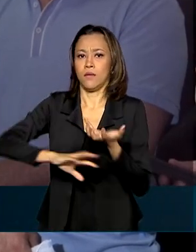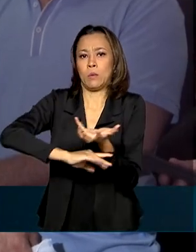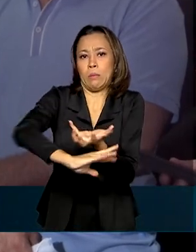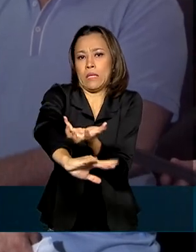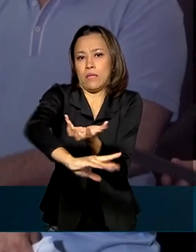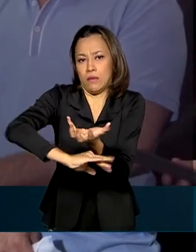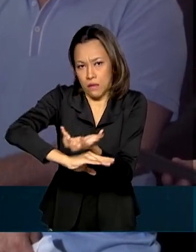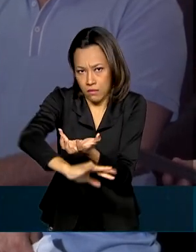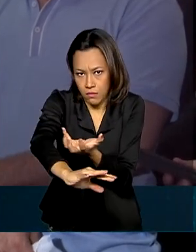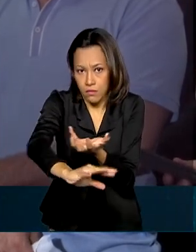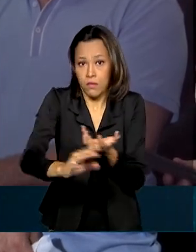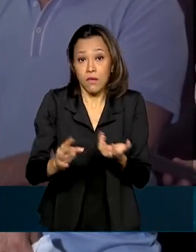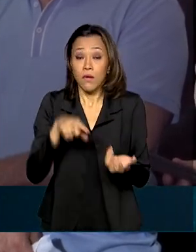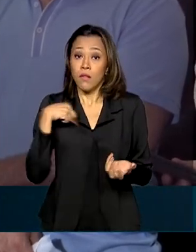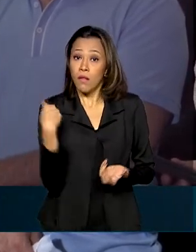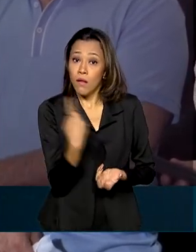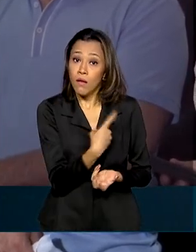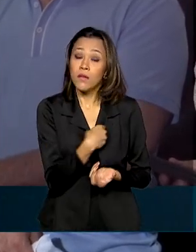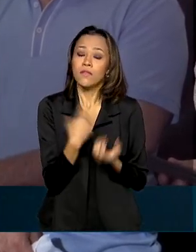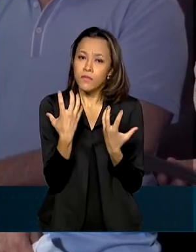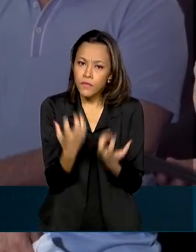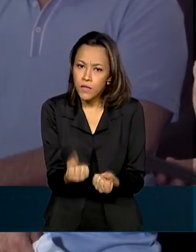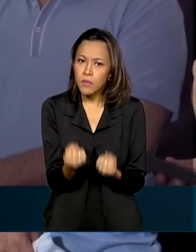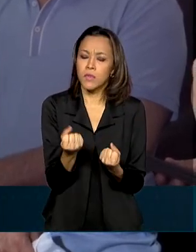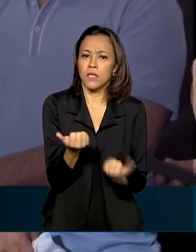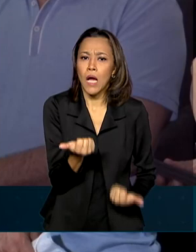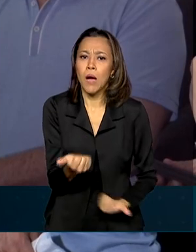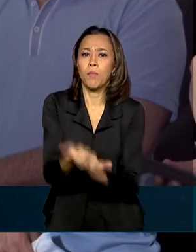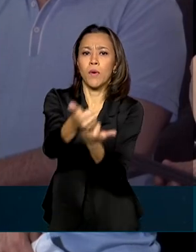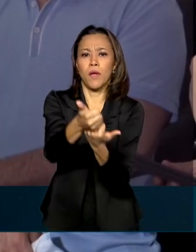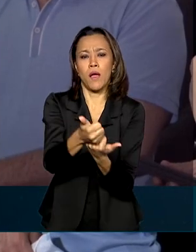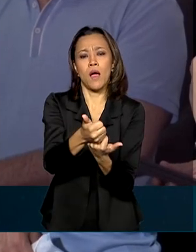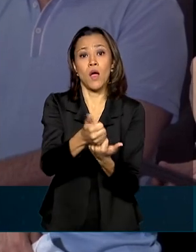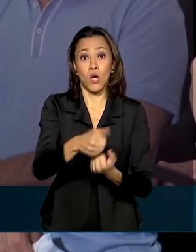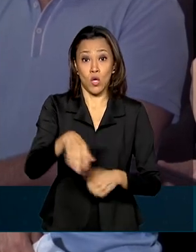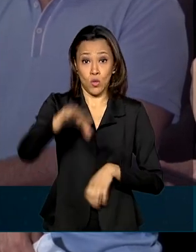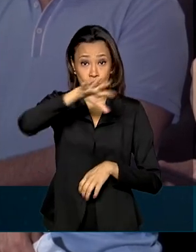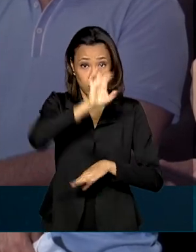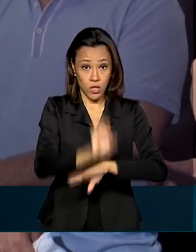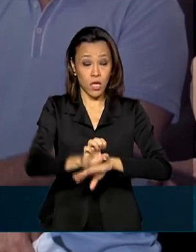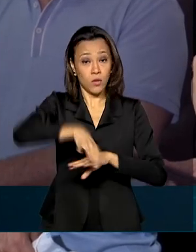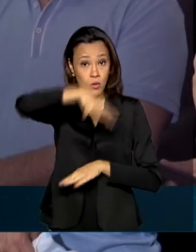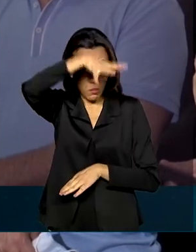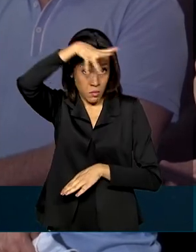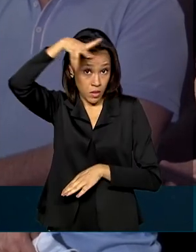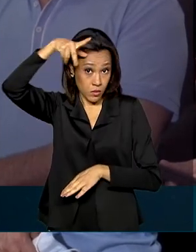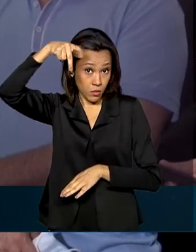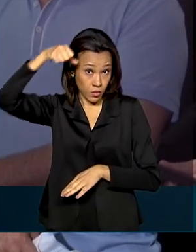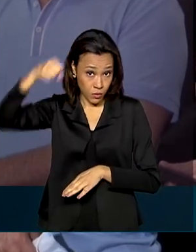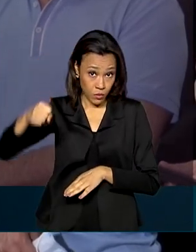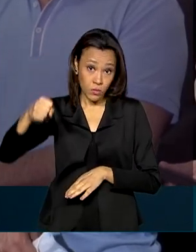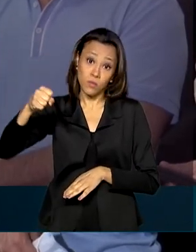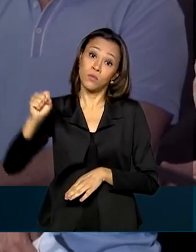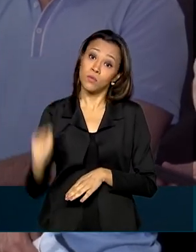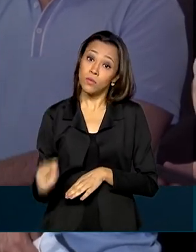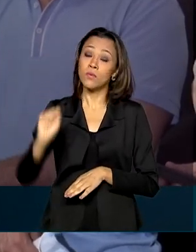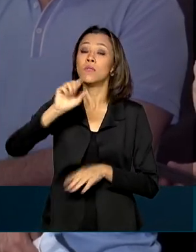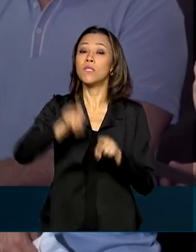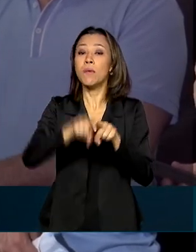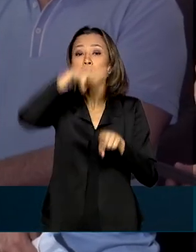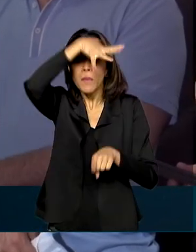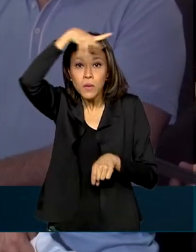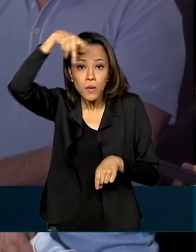Nós vamos ficar em apoio aos estados do Mato Grosso e do Mato Grosso do Sul enquanto houver necessidade,